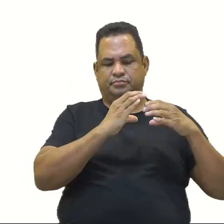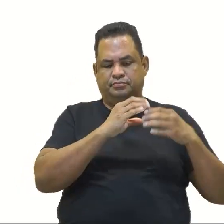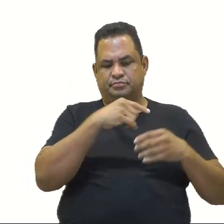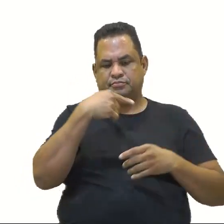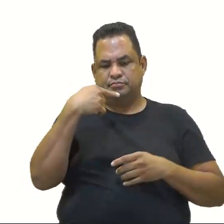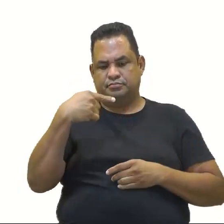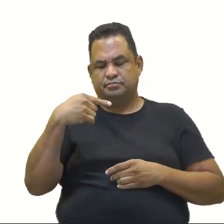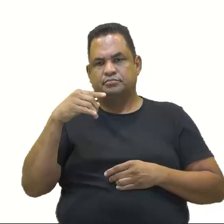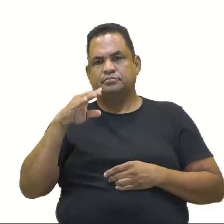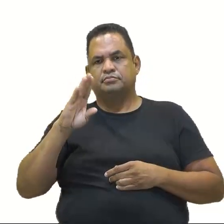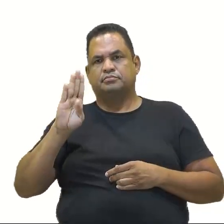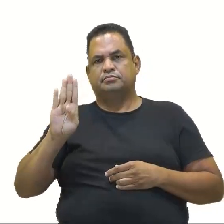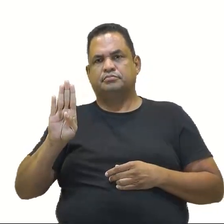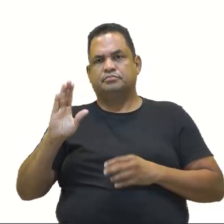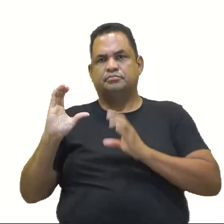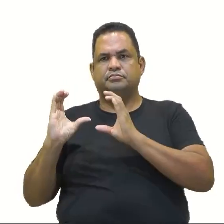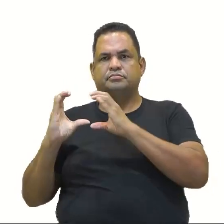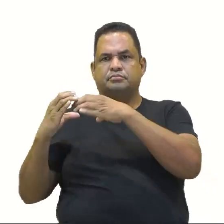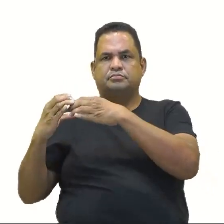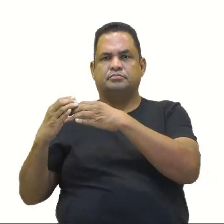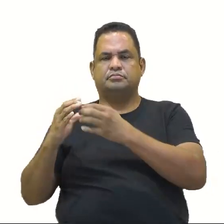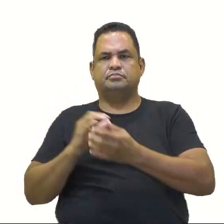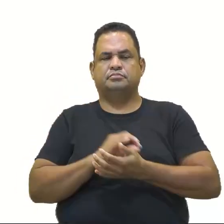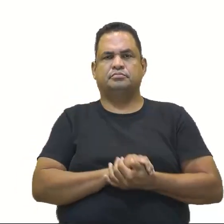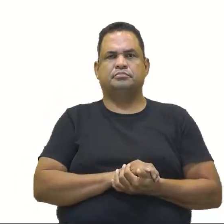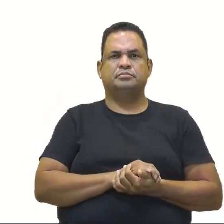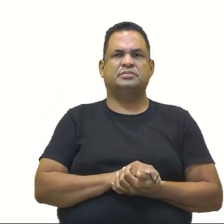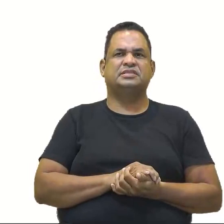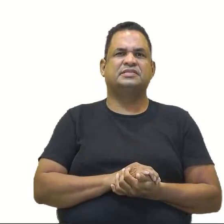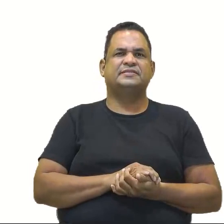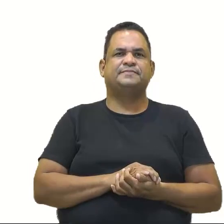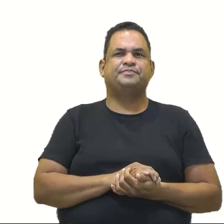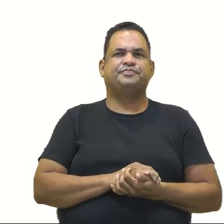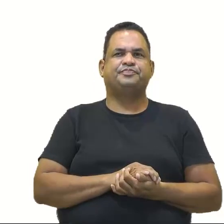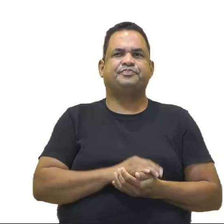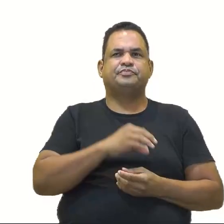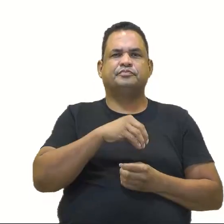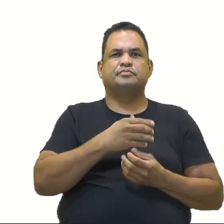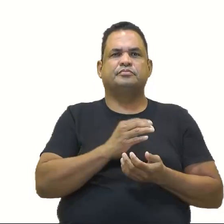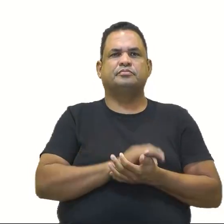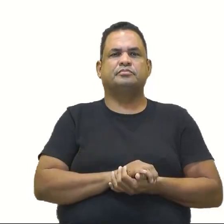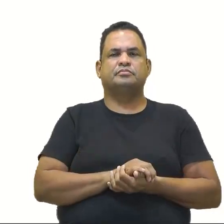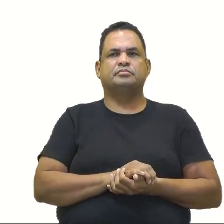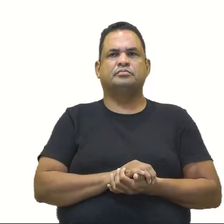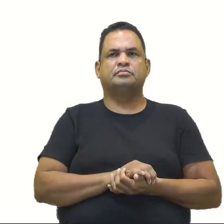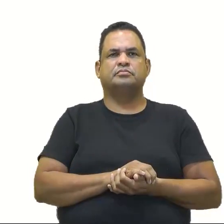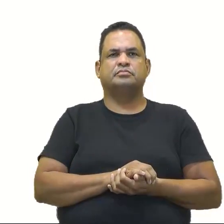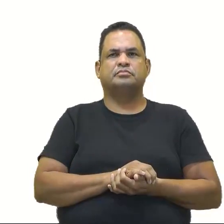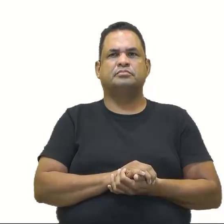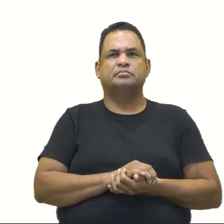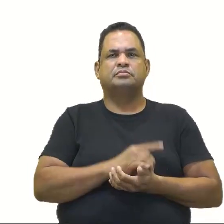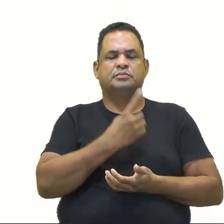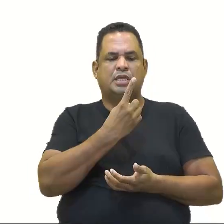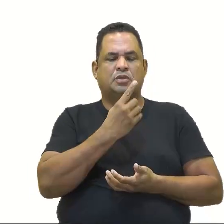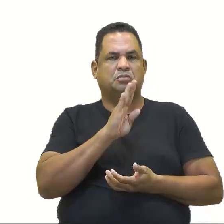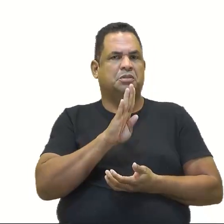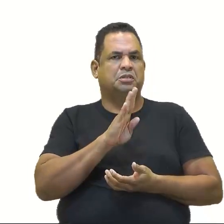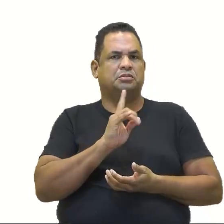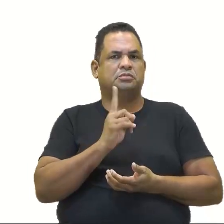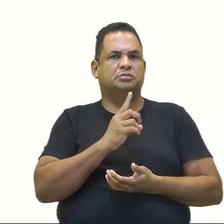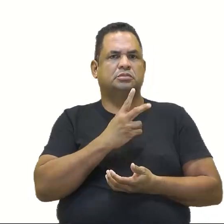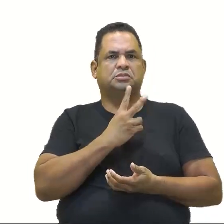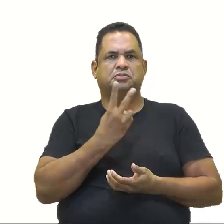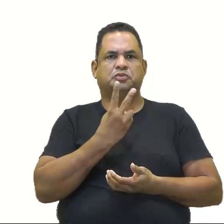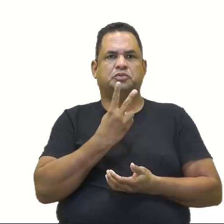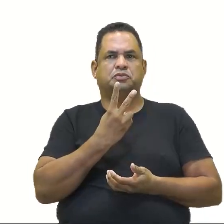Então, vamos fazer A menos B. É pegar o A e tirar tudo que tem no B? Isso. que tem no B? Tem um no B? Não. Tem dois?